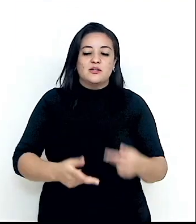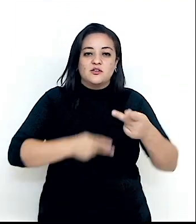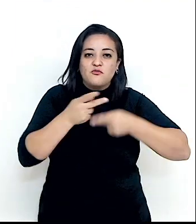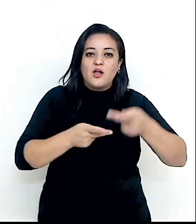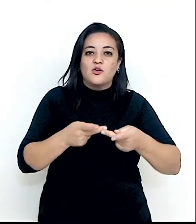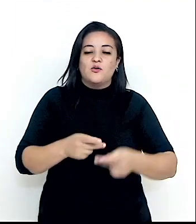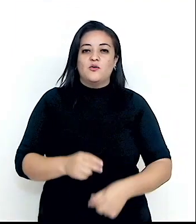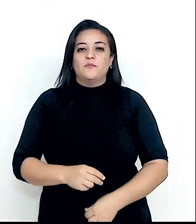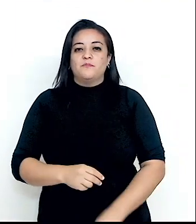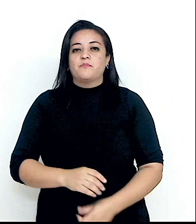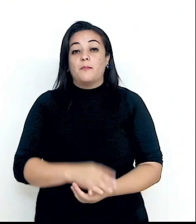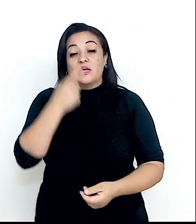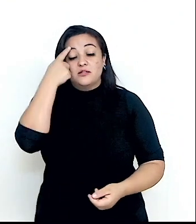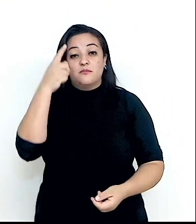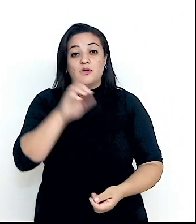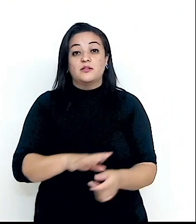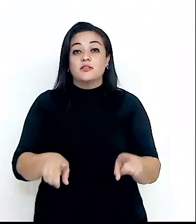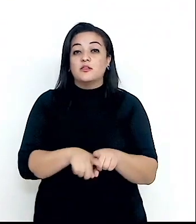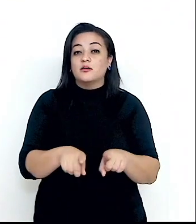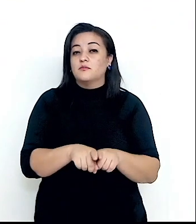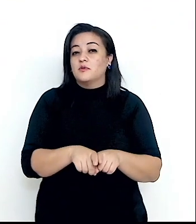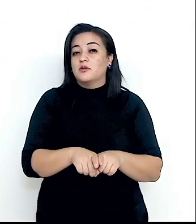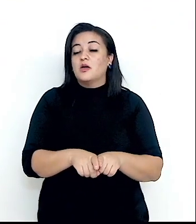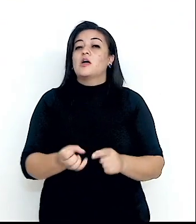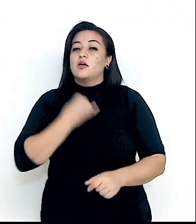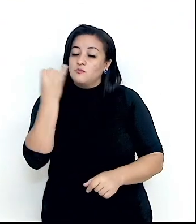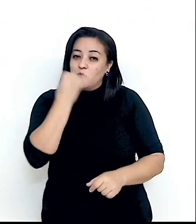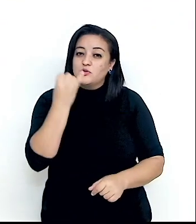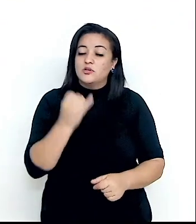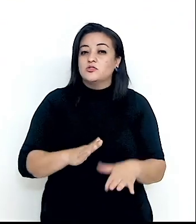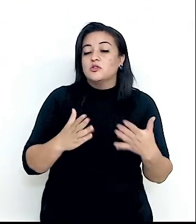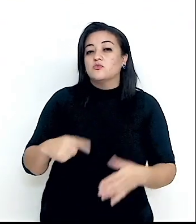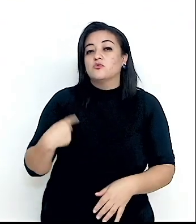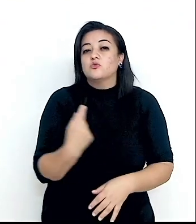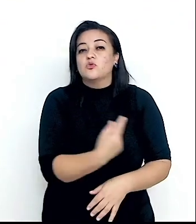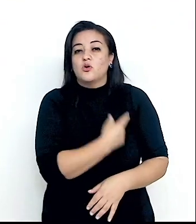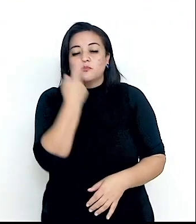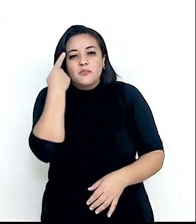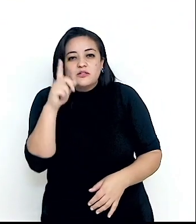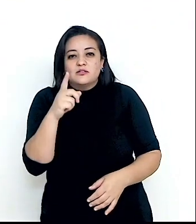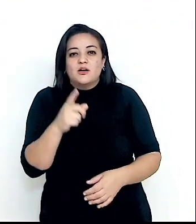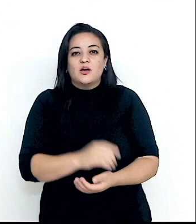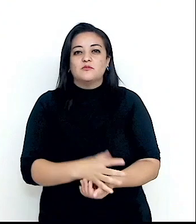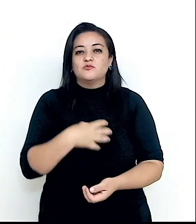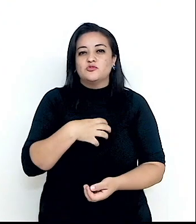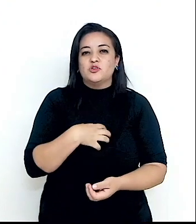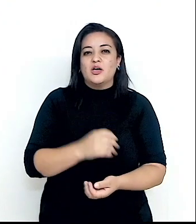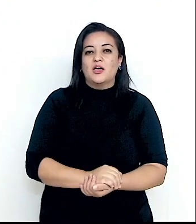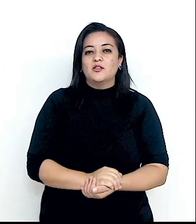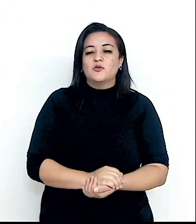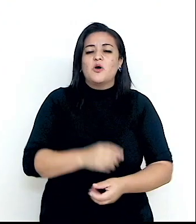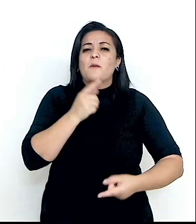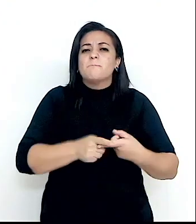E eu acho que é importante, então, nós pensarmos em termos simbólicos.